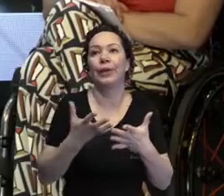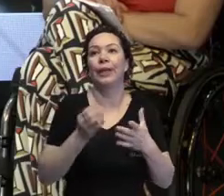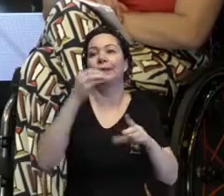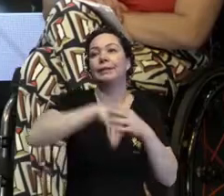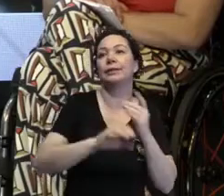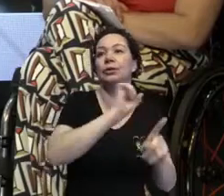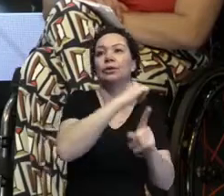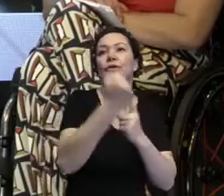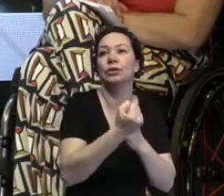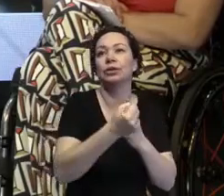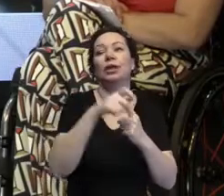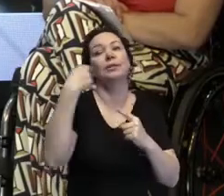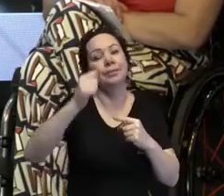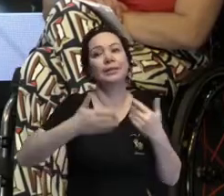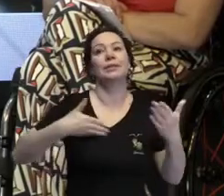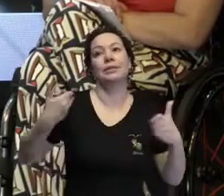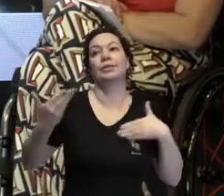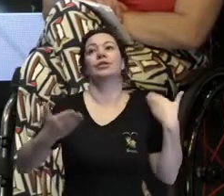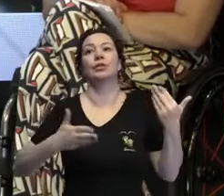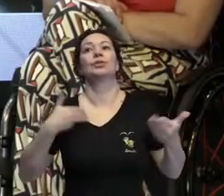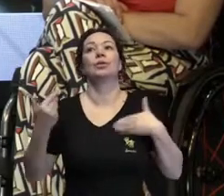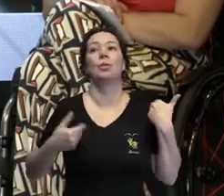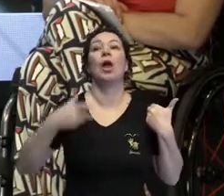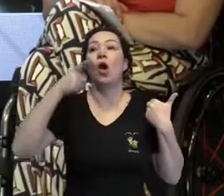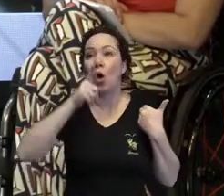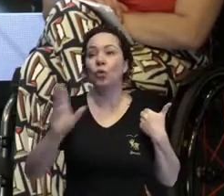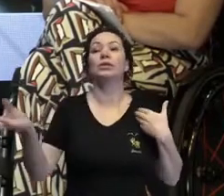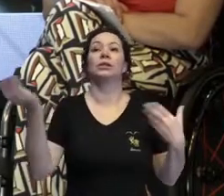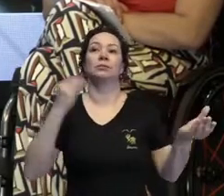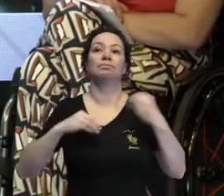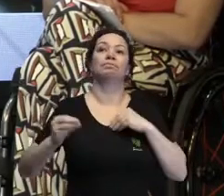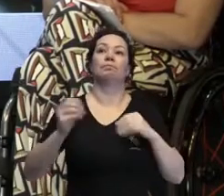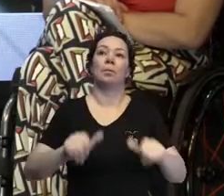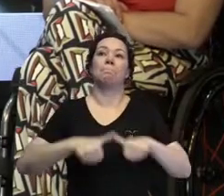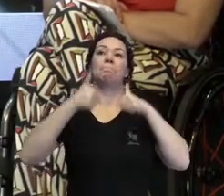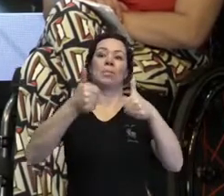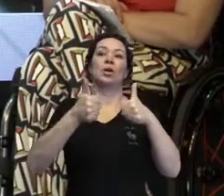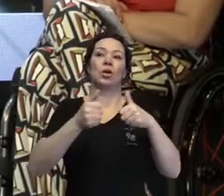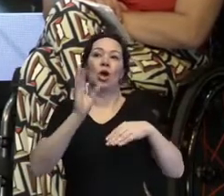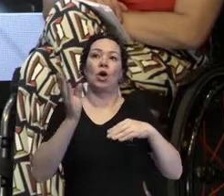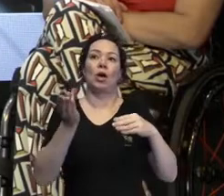para que nós possamos cada vez mais construir uma mentalidade mais inclusiva.